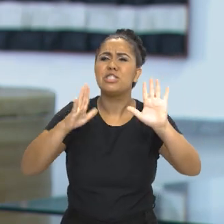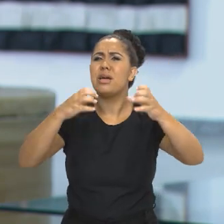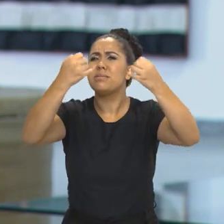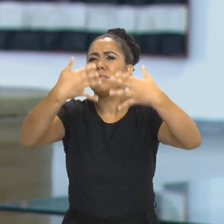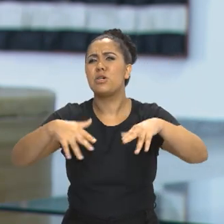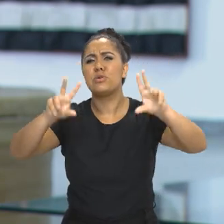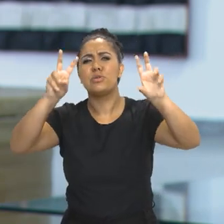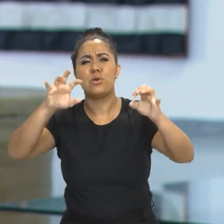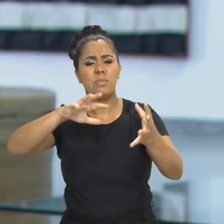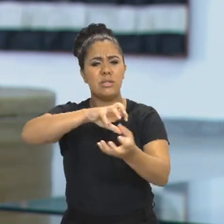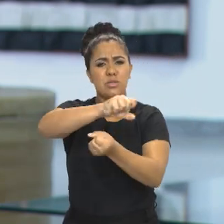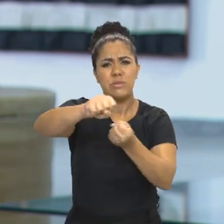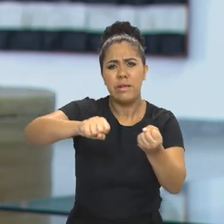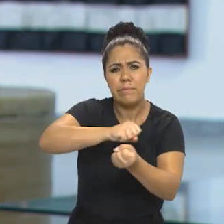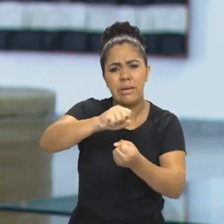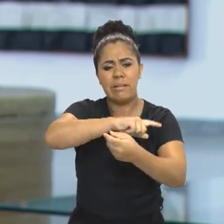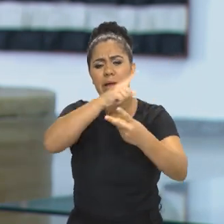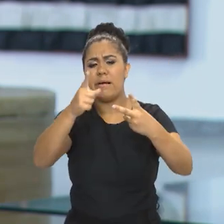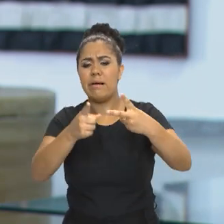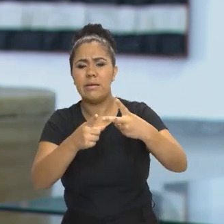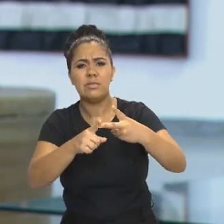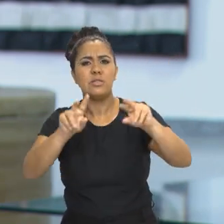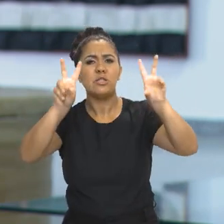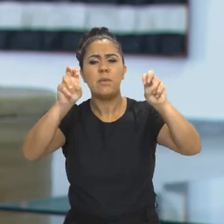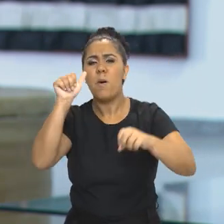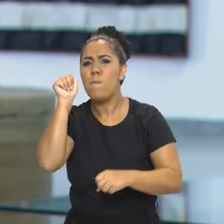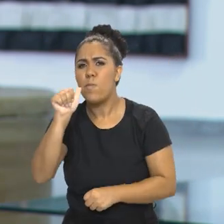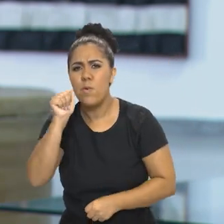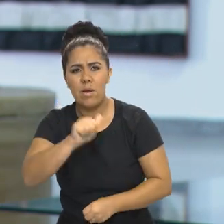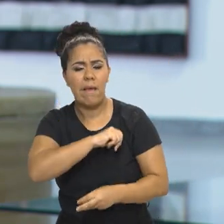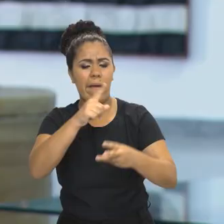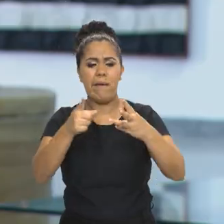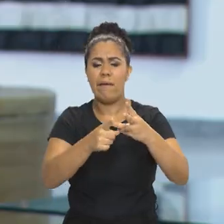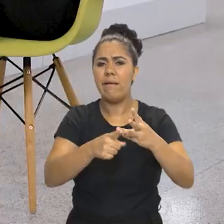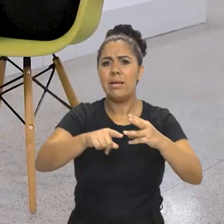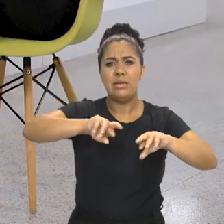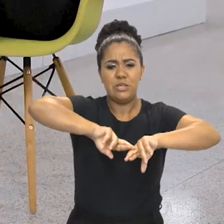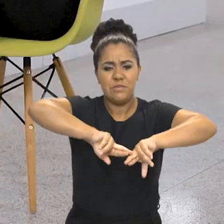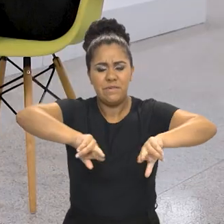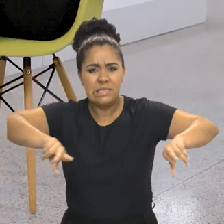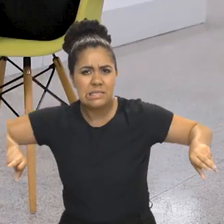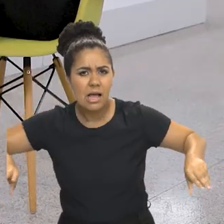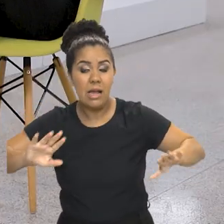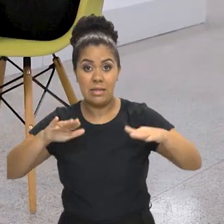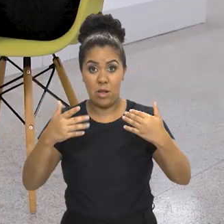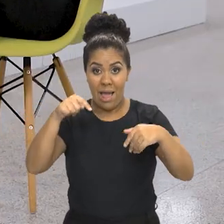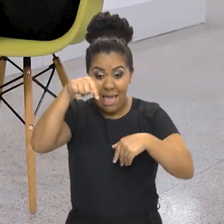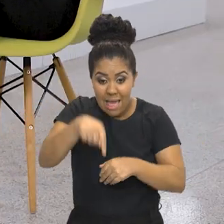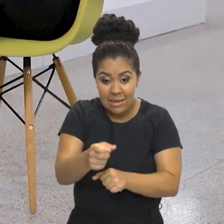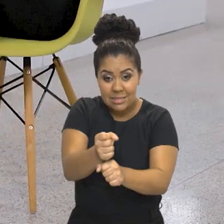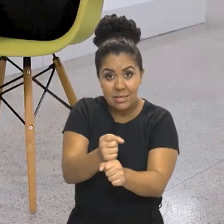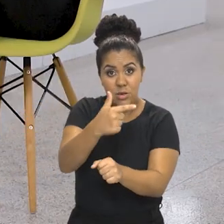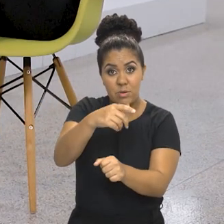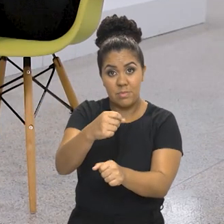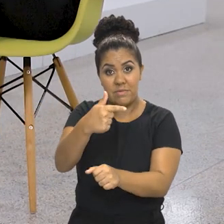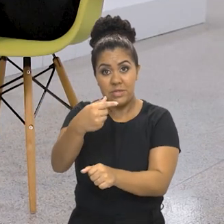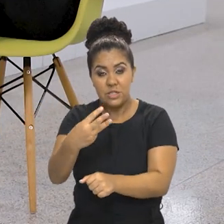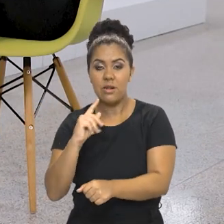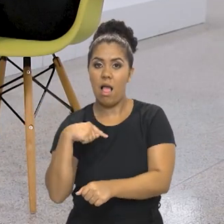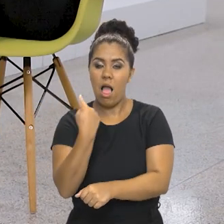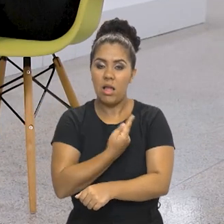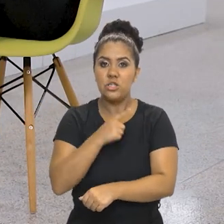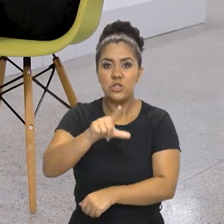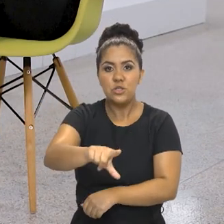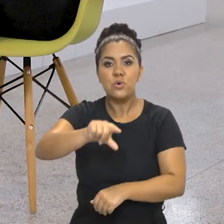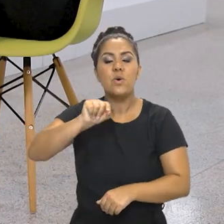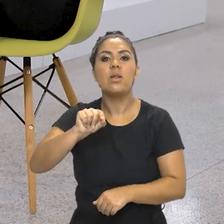sustentabilidade, a gente já falou de mulheres, de diversidade. Então, esse ano, o nosso tema tem a ver